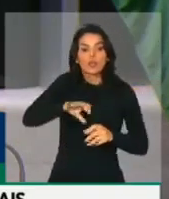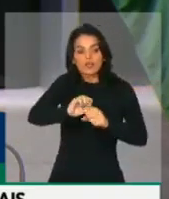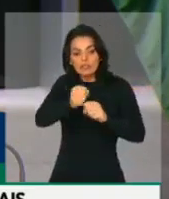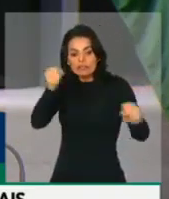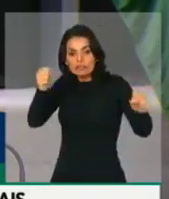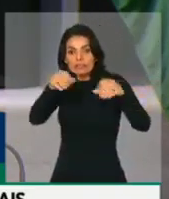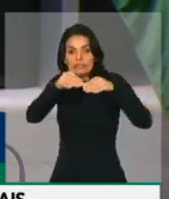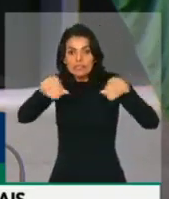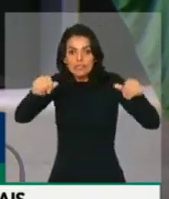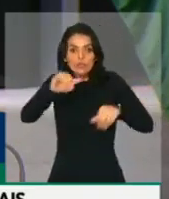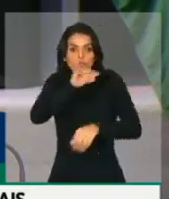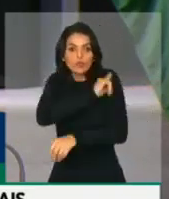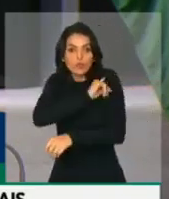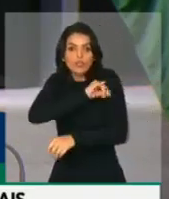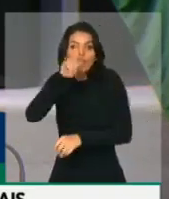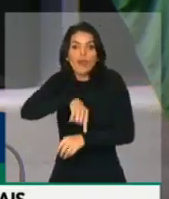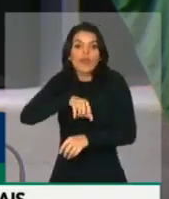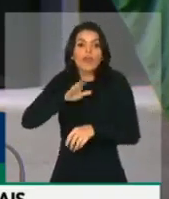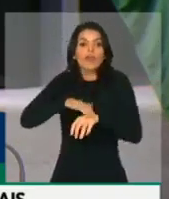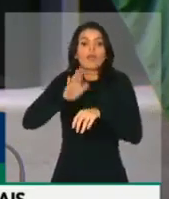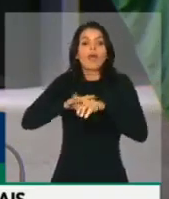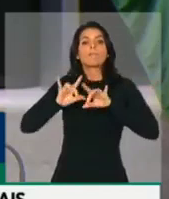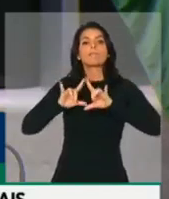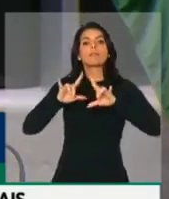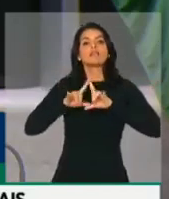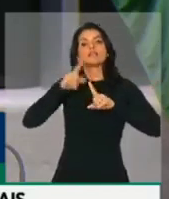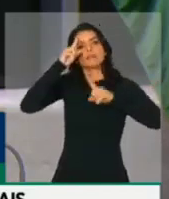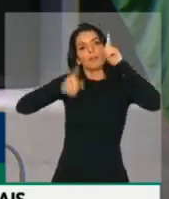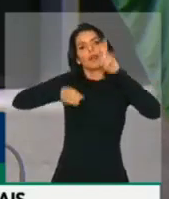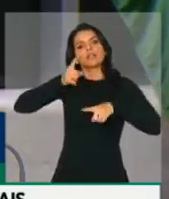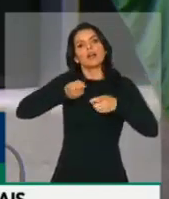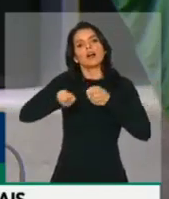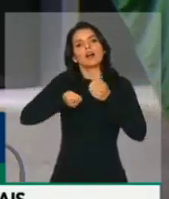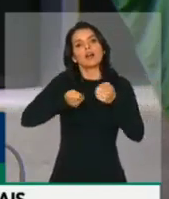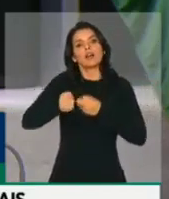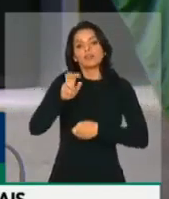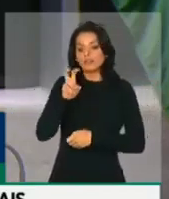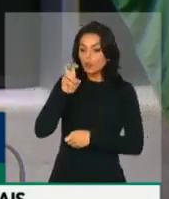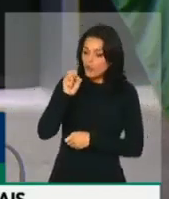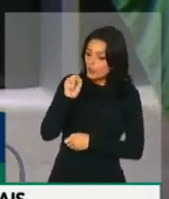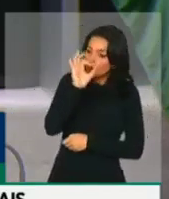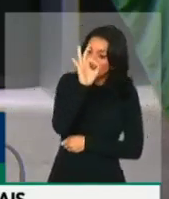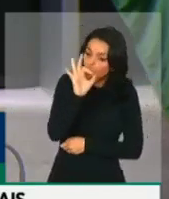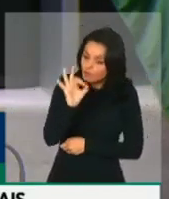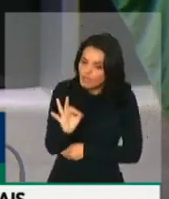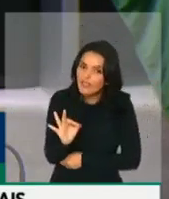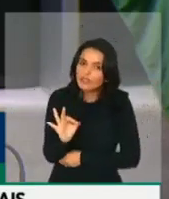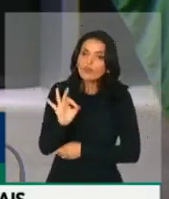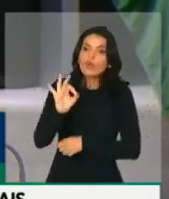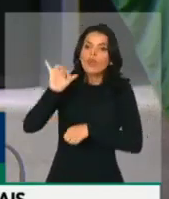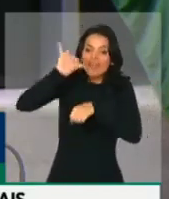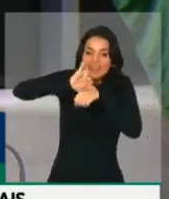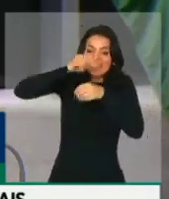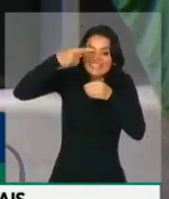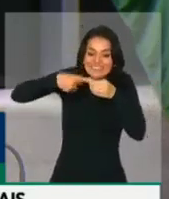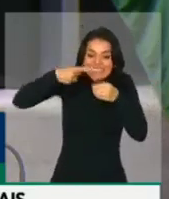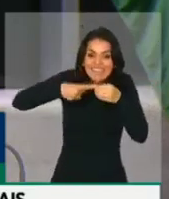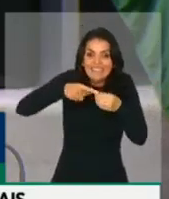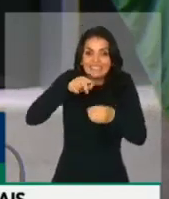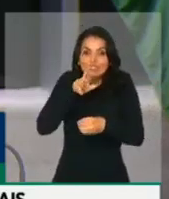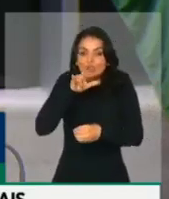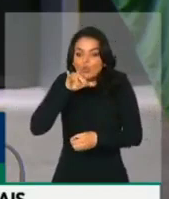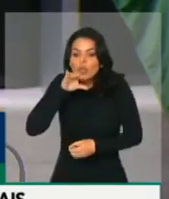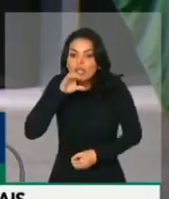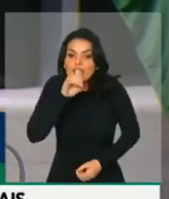mão da milícia. 58% do território do Rio de Janeiro, da cidade do Rio de Janeiro, da cidade